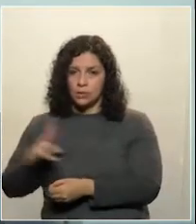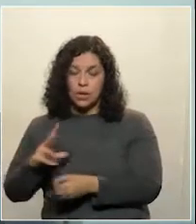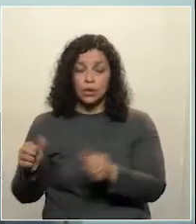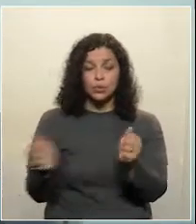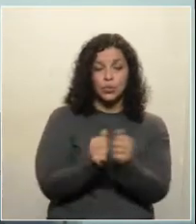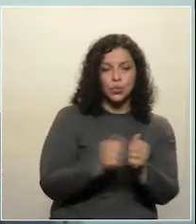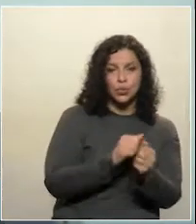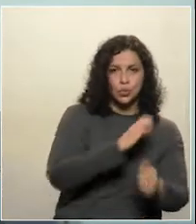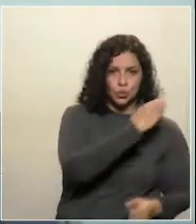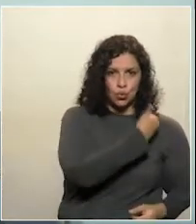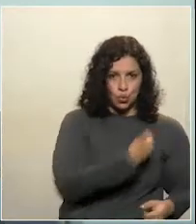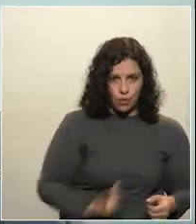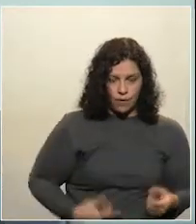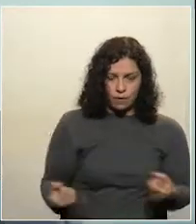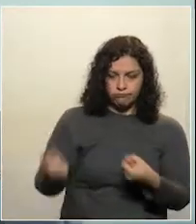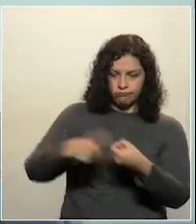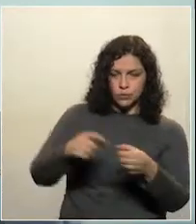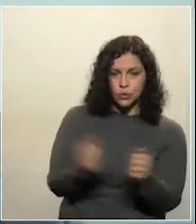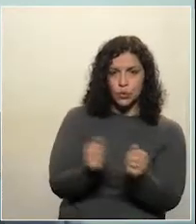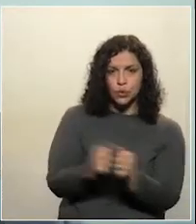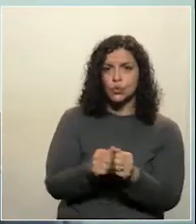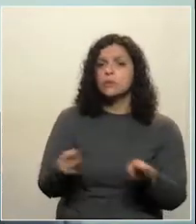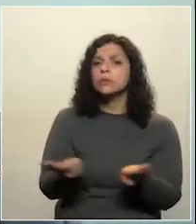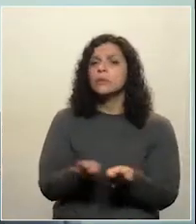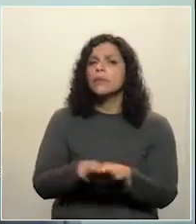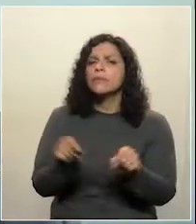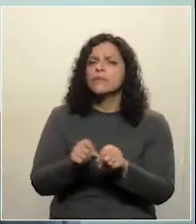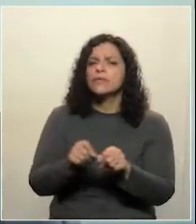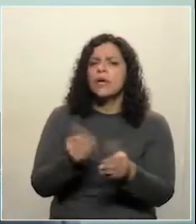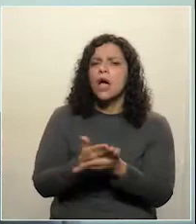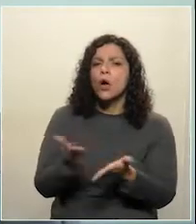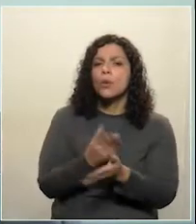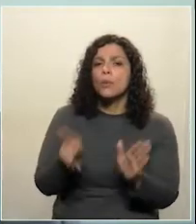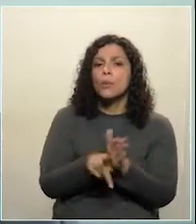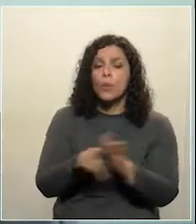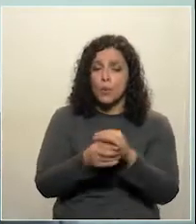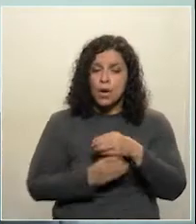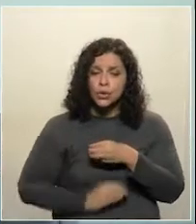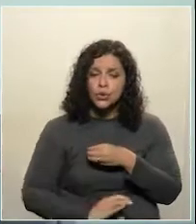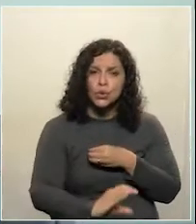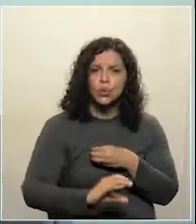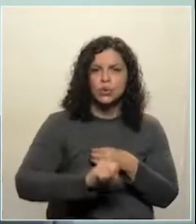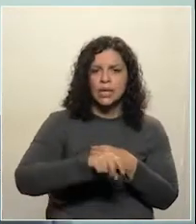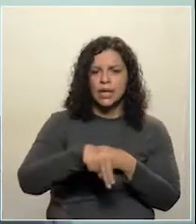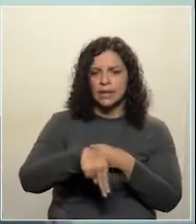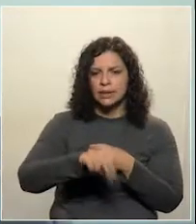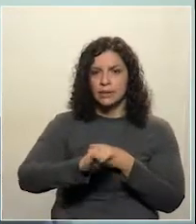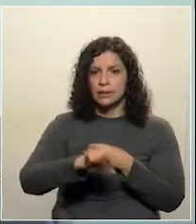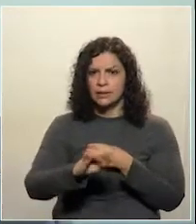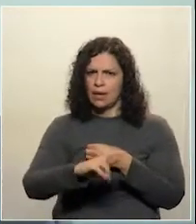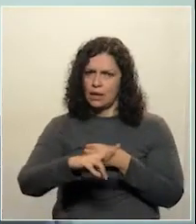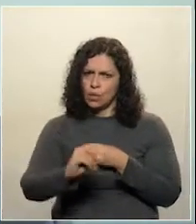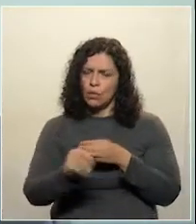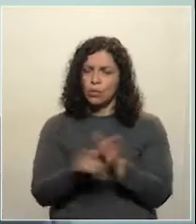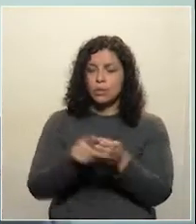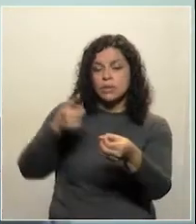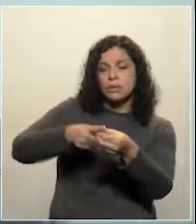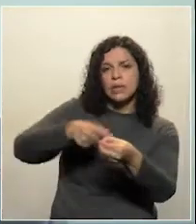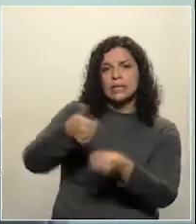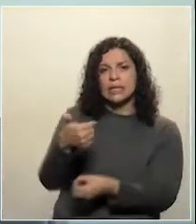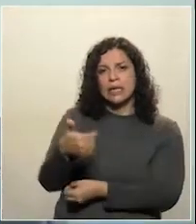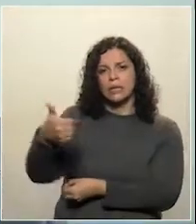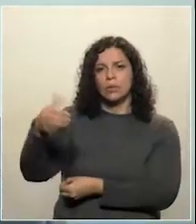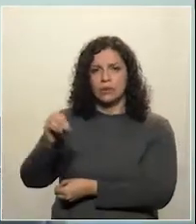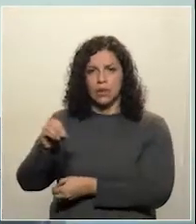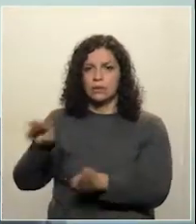administrativa, visando a instalação, implementação, operação, manutenção do sistema de esgotamento sanitário em 110 municípios, atendia o sistema